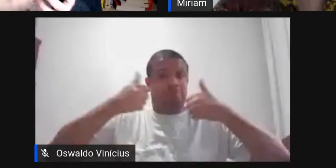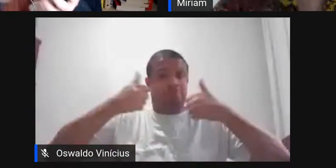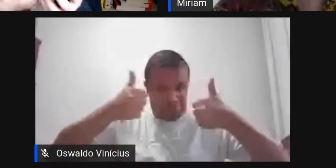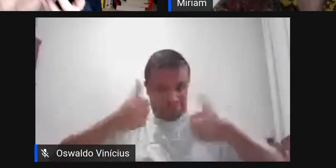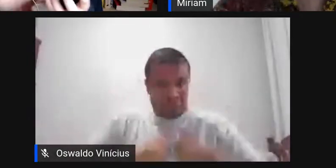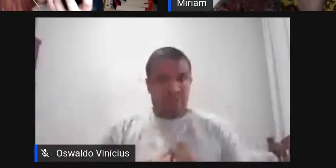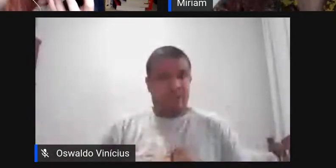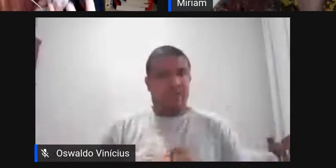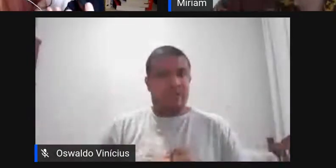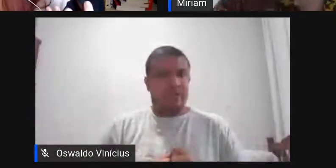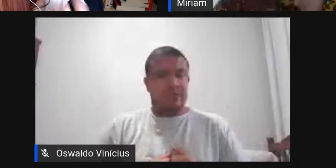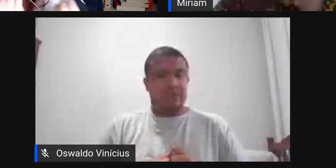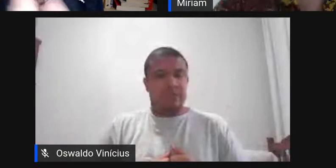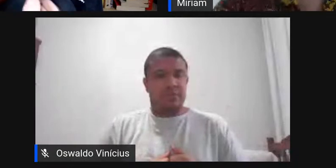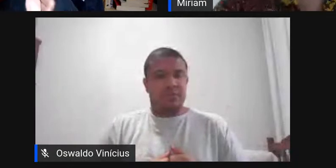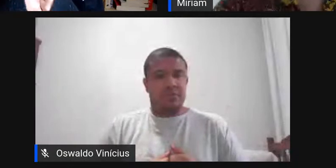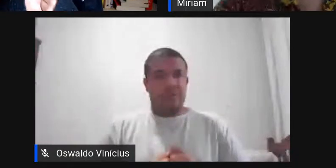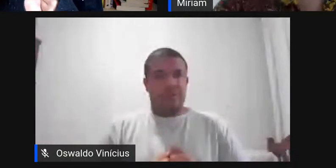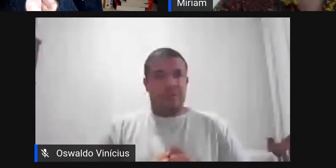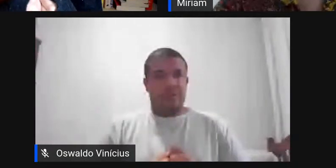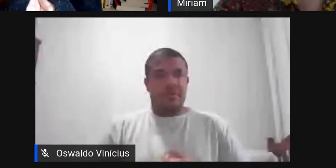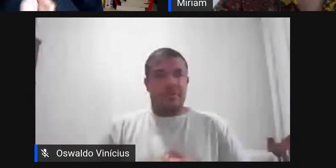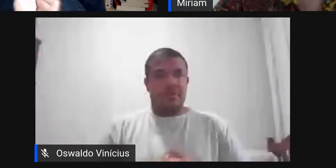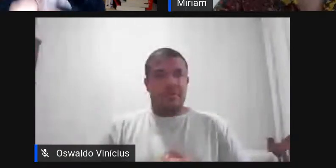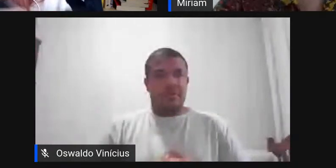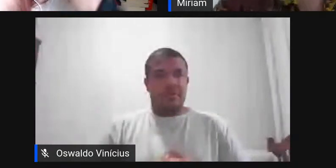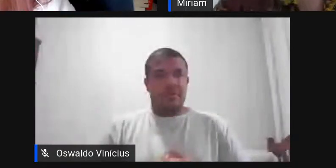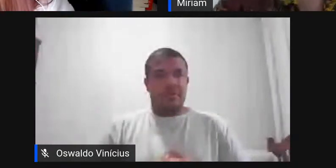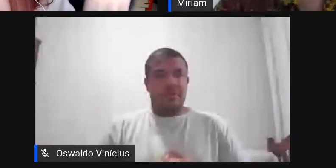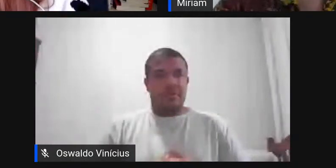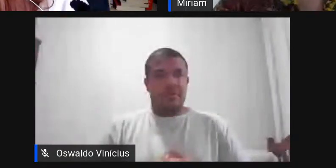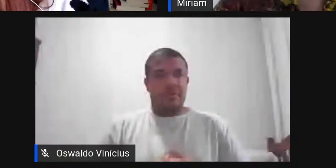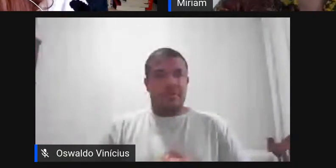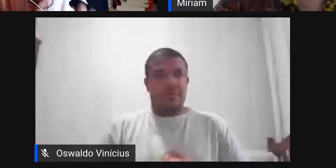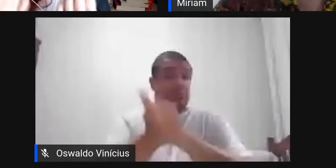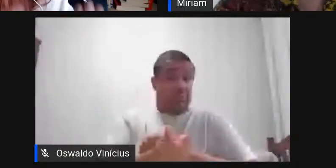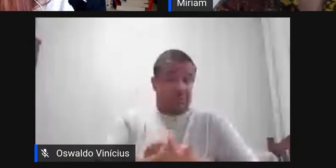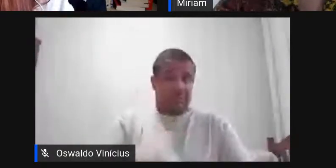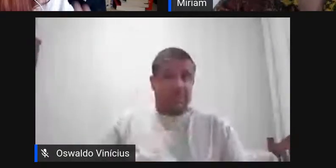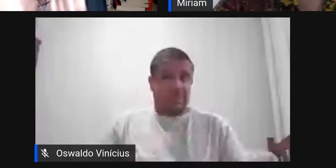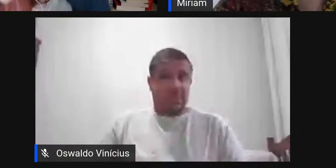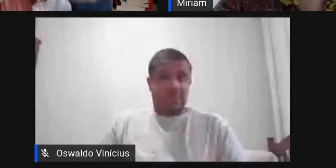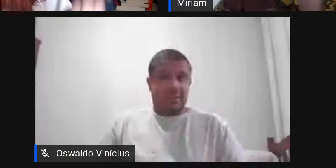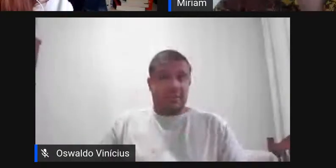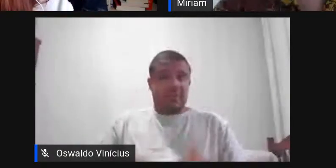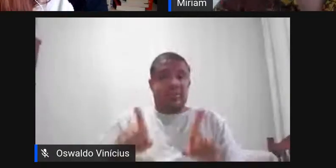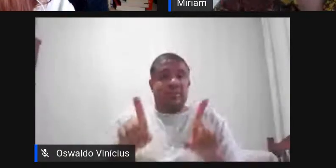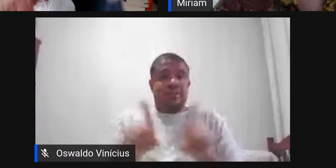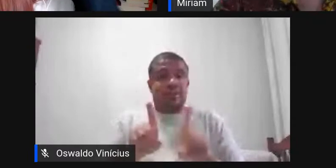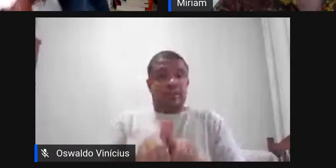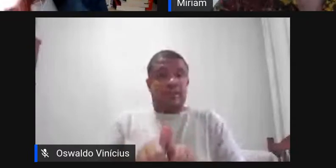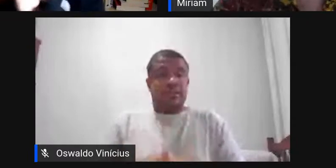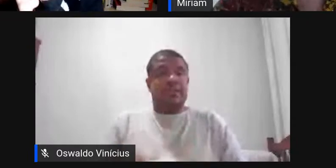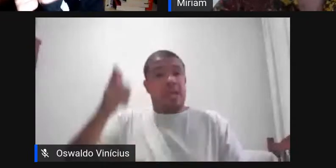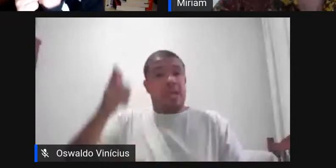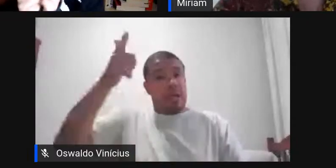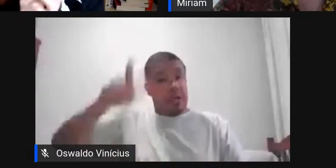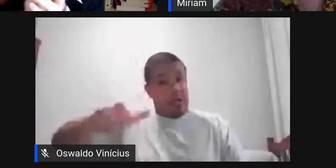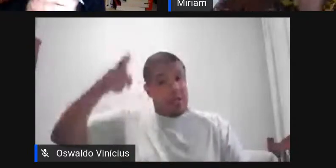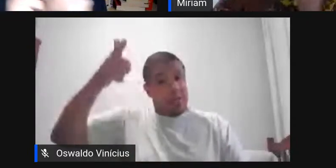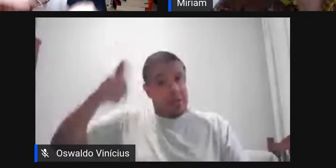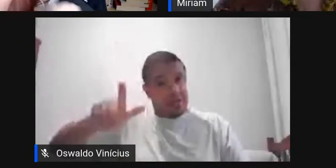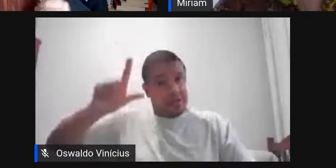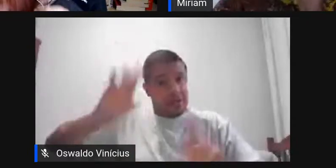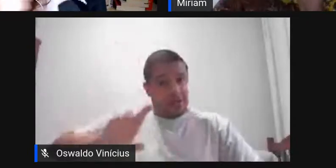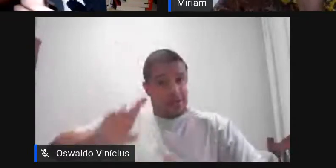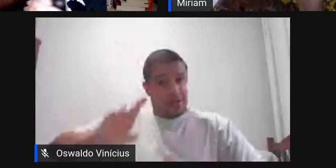tem esse prazer que é quase infantil através da adaptação e se permitir a repetição com uma diferença